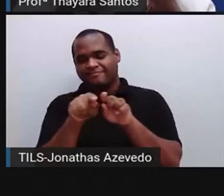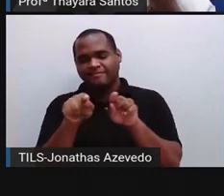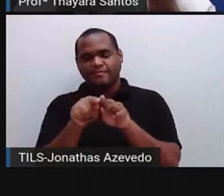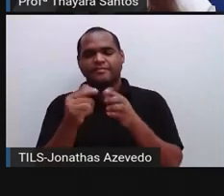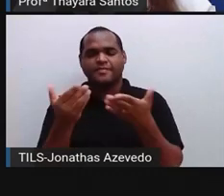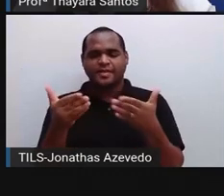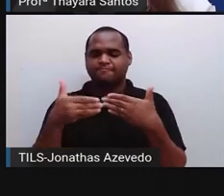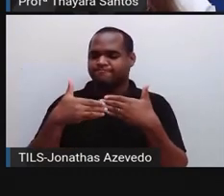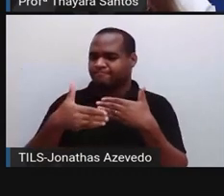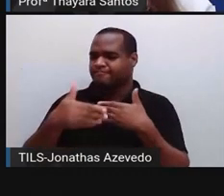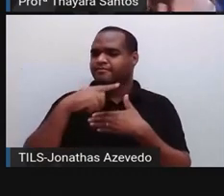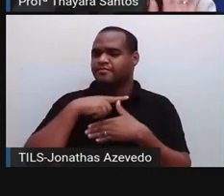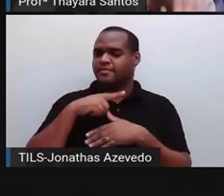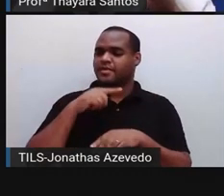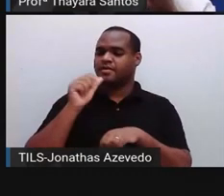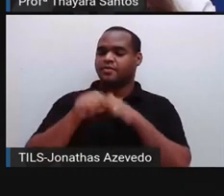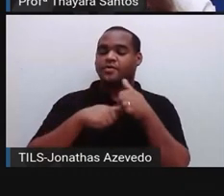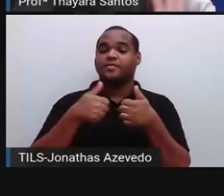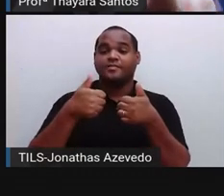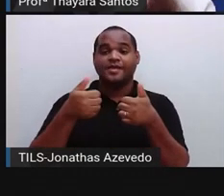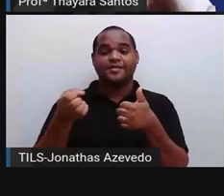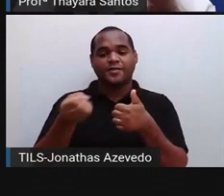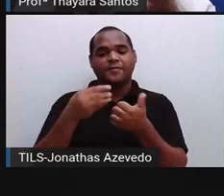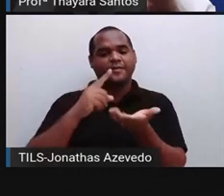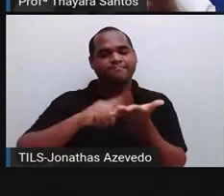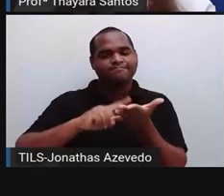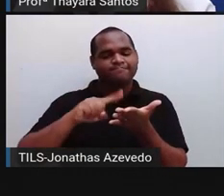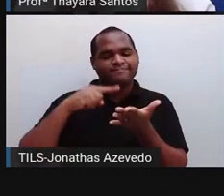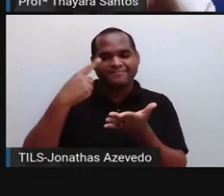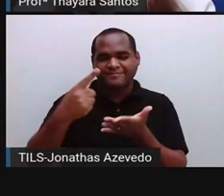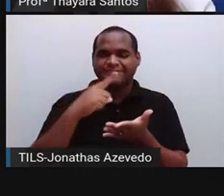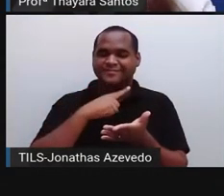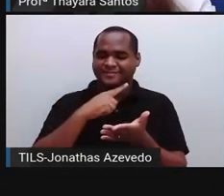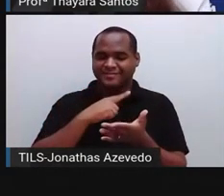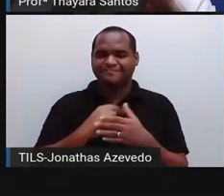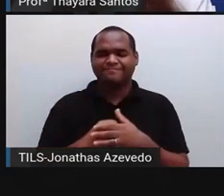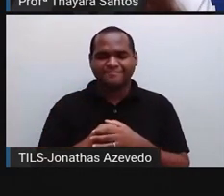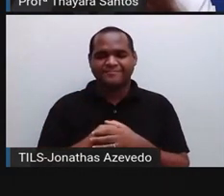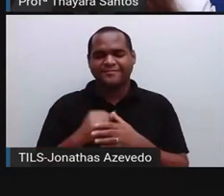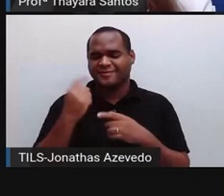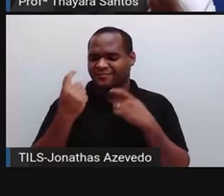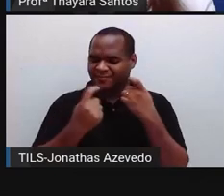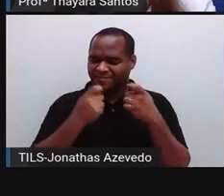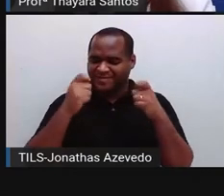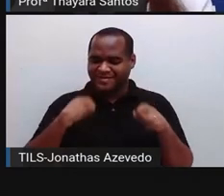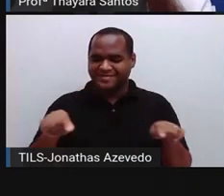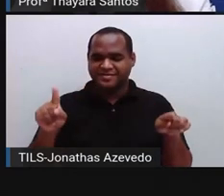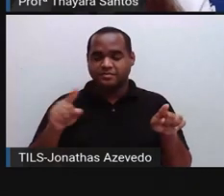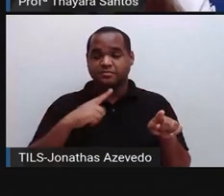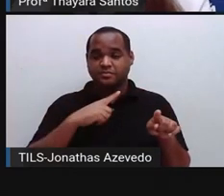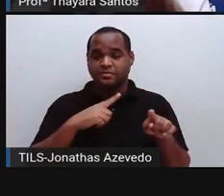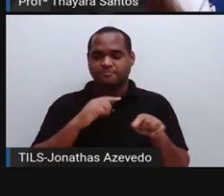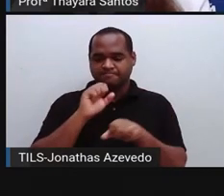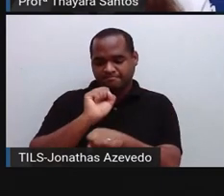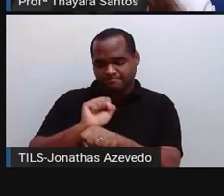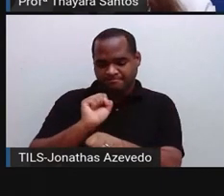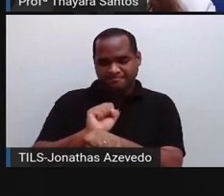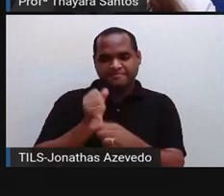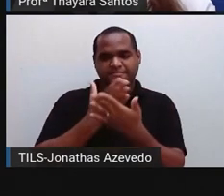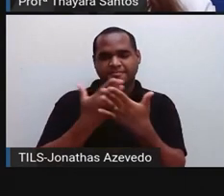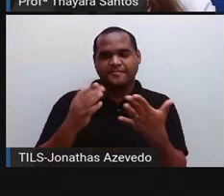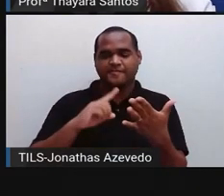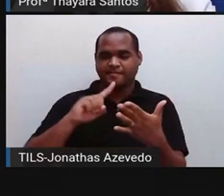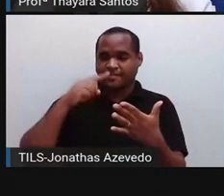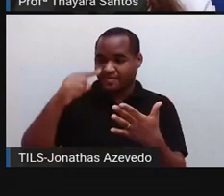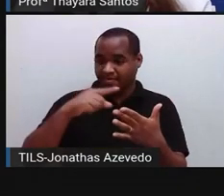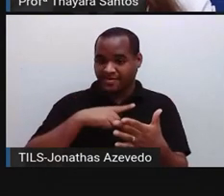Mas muito em breve a gente se vê de novo. A gente já tem uma aula marcada daqui a pouquinho. Então, não se preocupem. Eu vou ficar aqui aguardando vocês. E